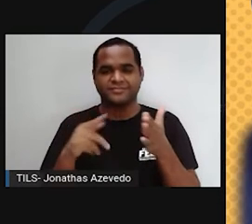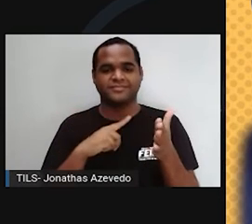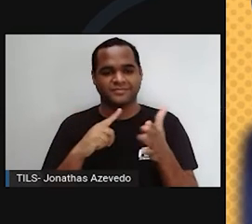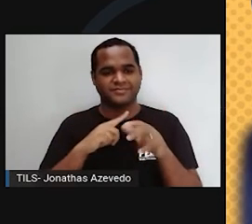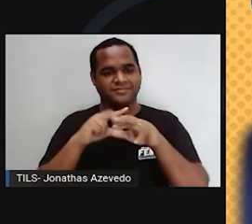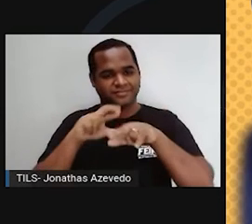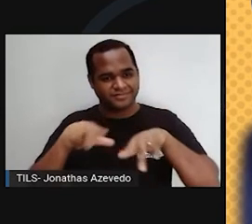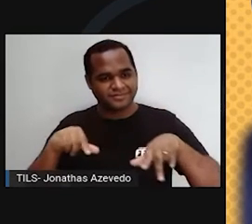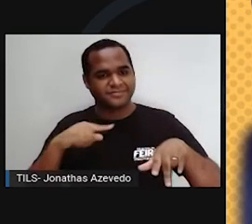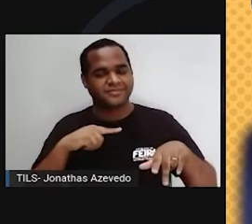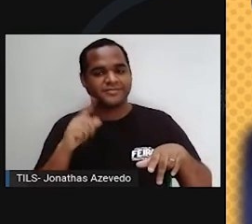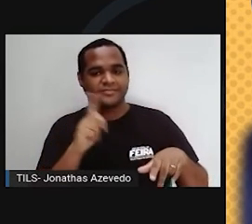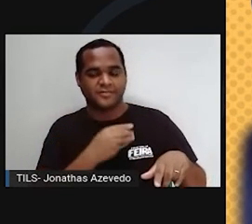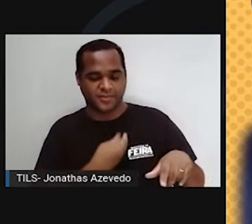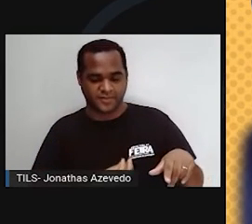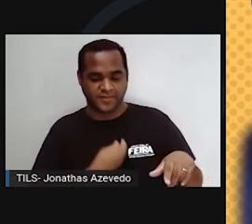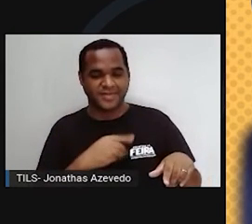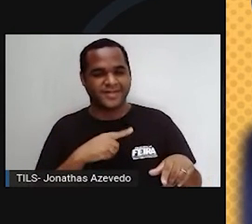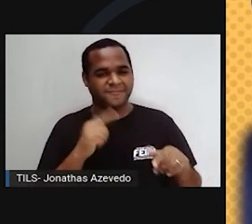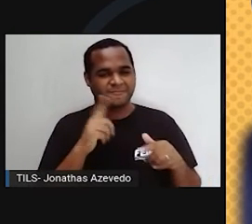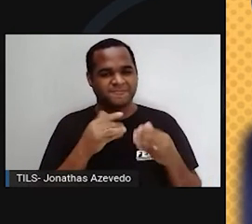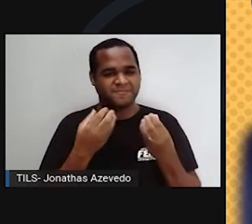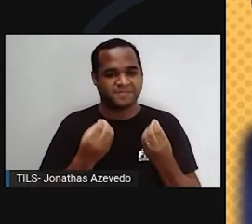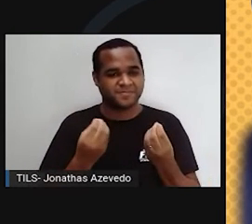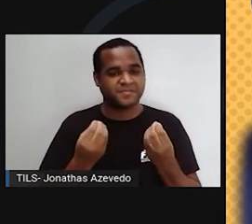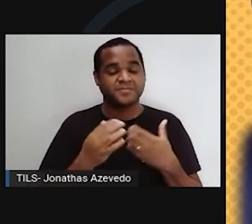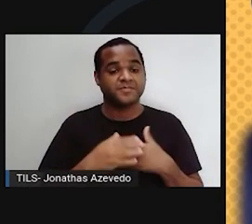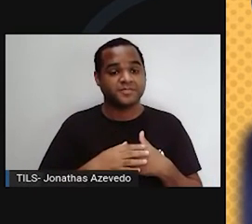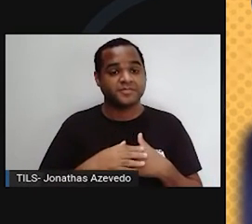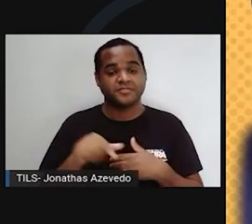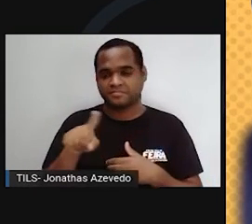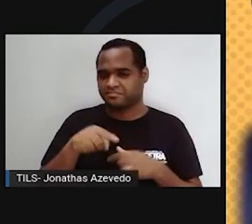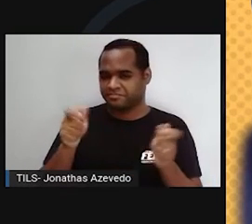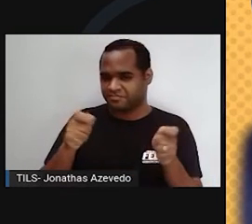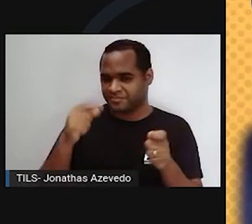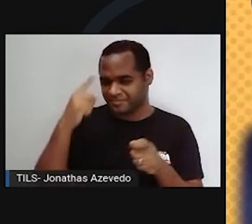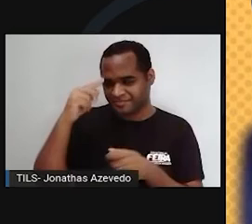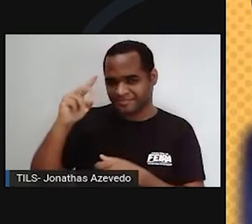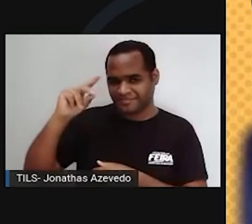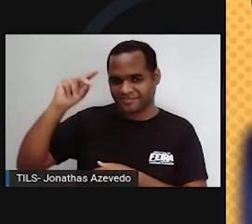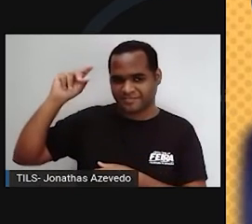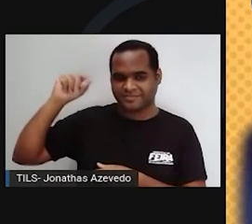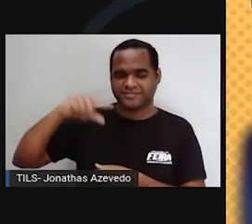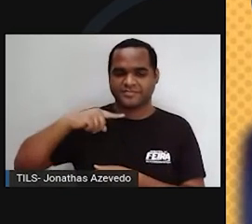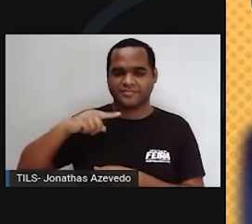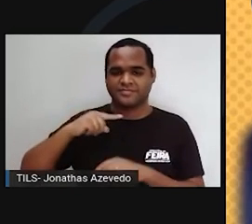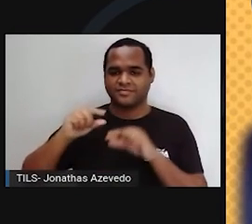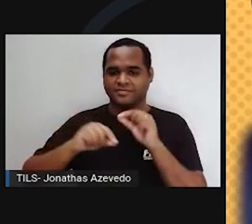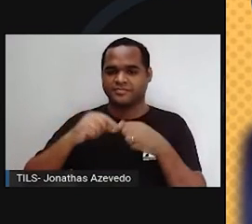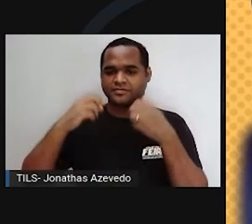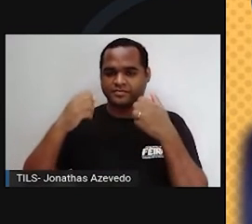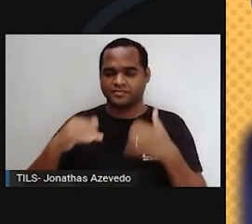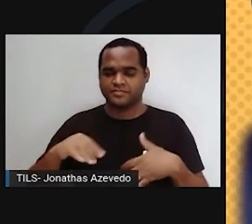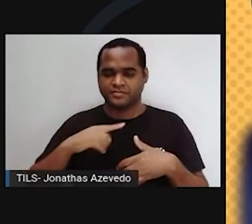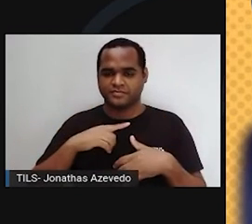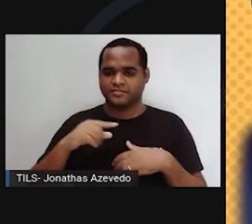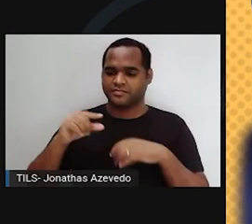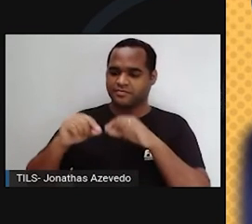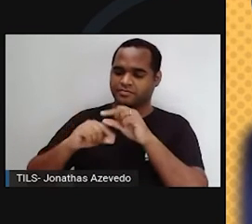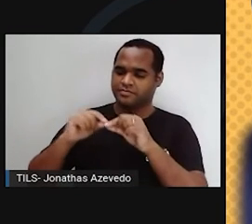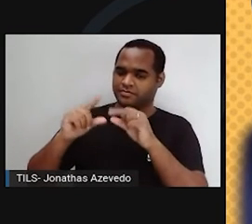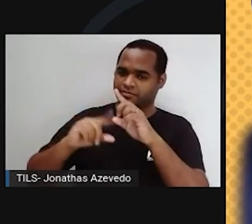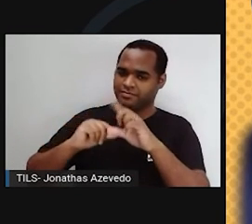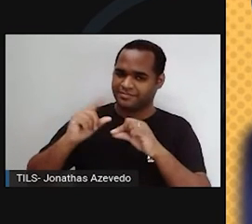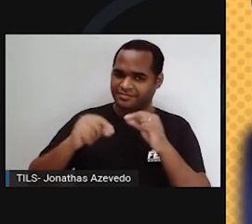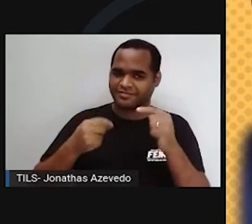todos os elementos essenciais para a vida. Talvez seja por isso que, desde a antiguidade, o céu noturno cheio de estrelas fascinou o ser